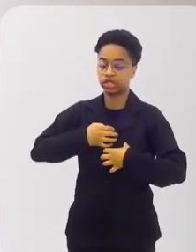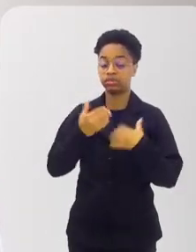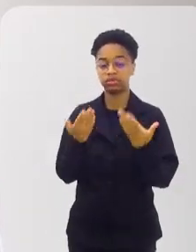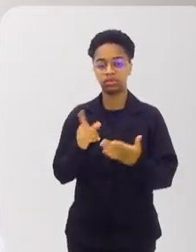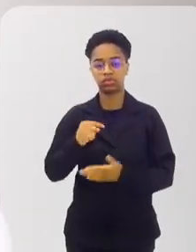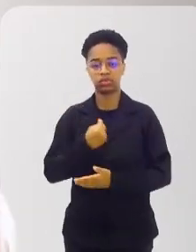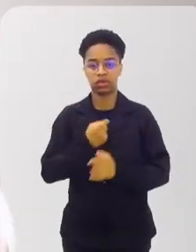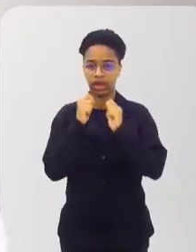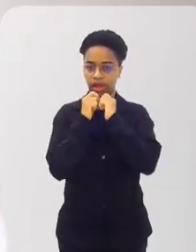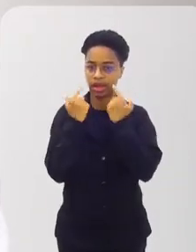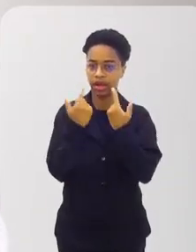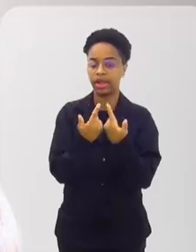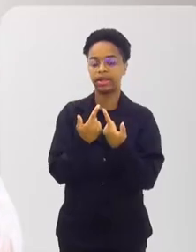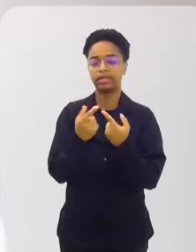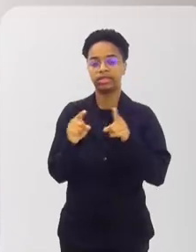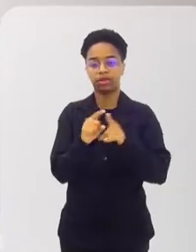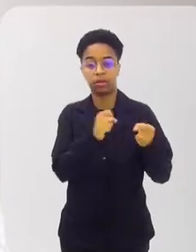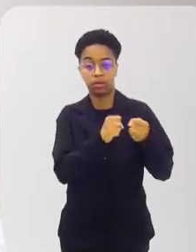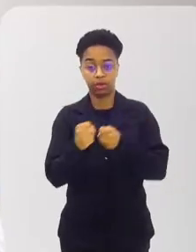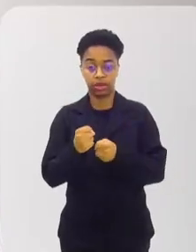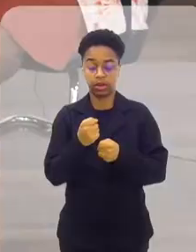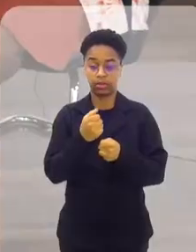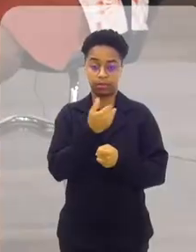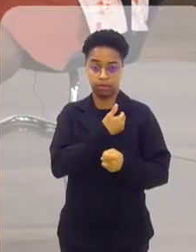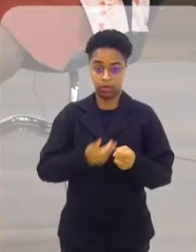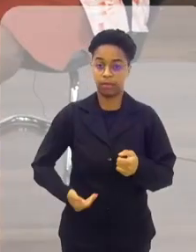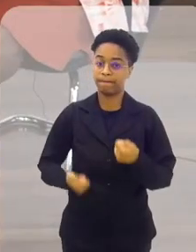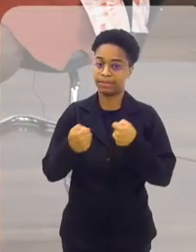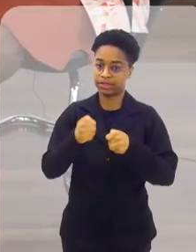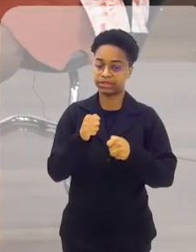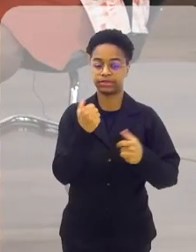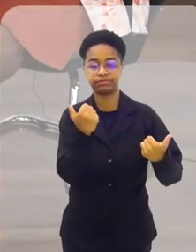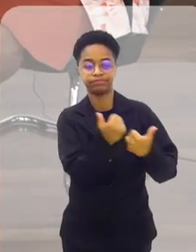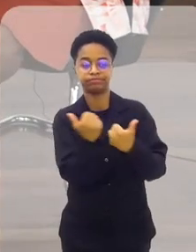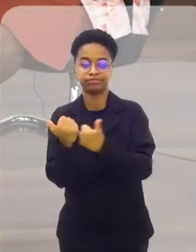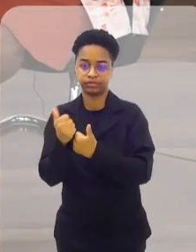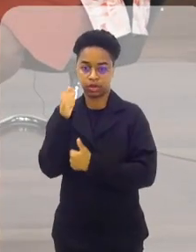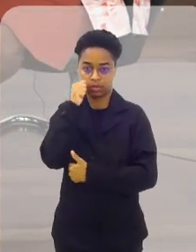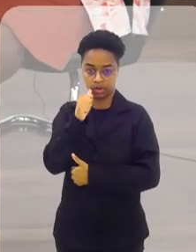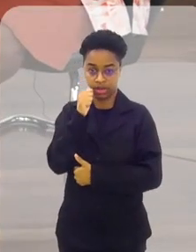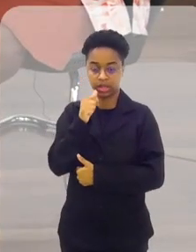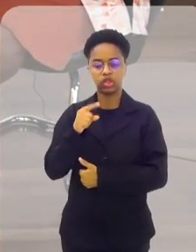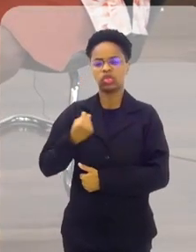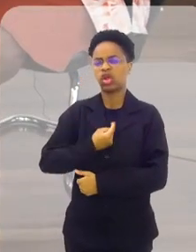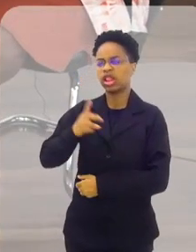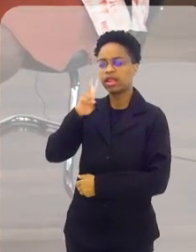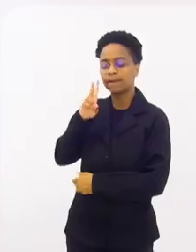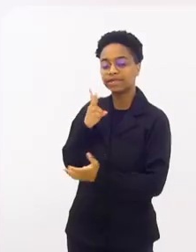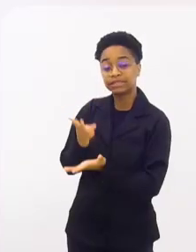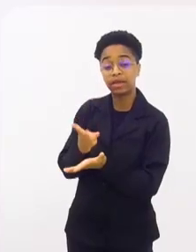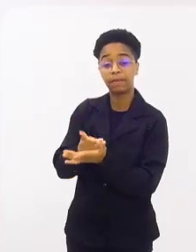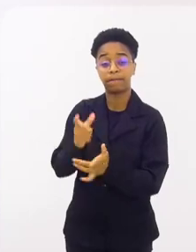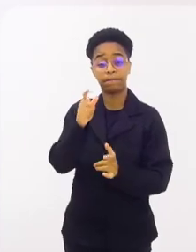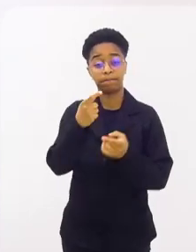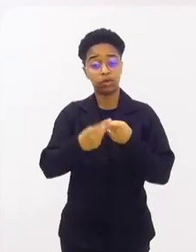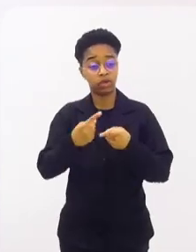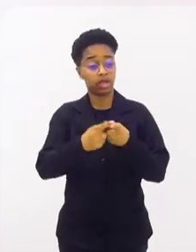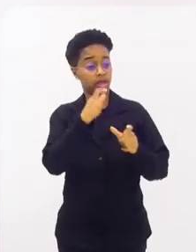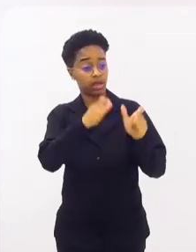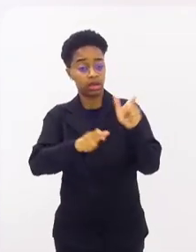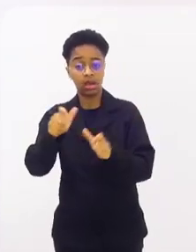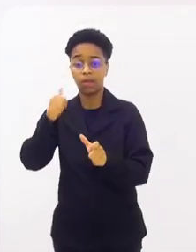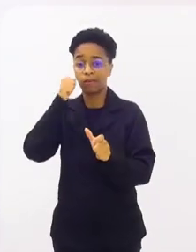Assembleia Legislativa, o poder público, precisa se ocupar da vida dessas mulheres. E, para sempre, serão lembradas, porque são mulheres que